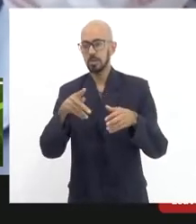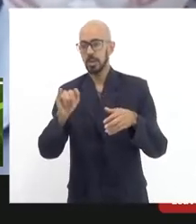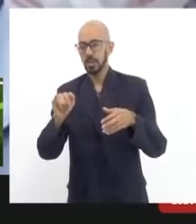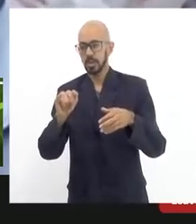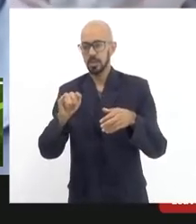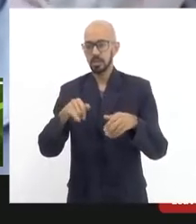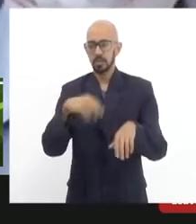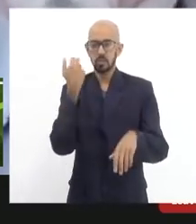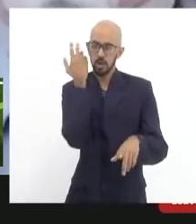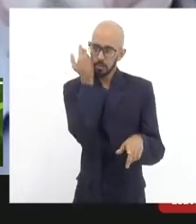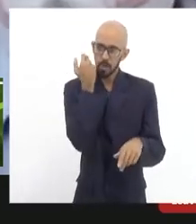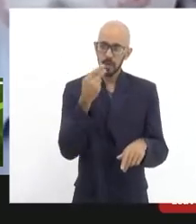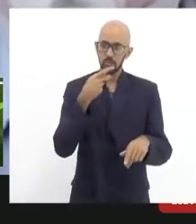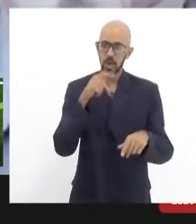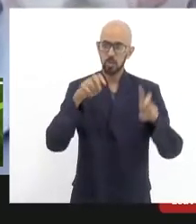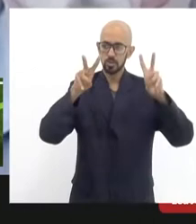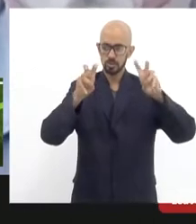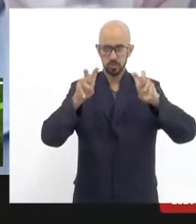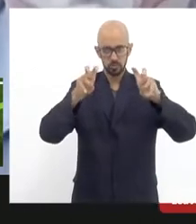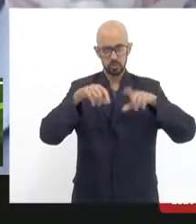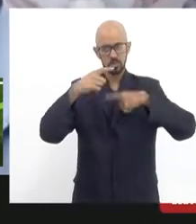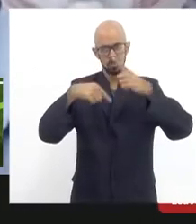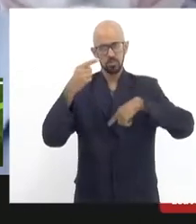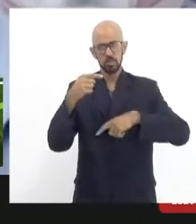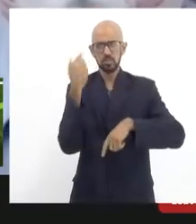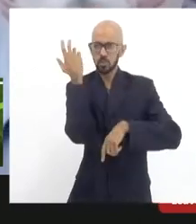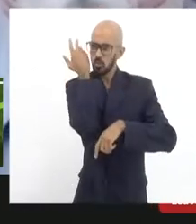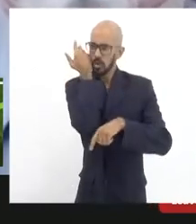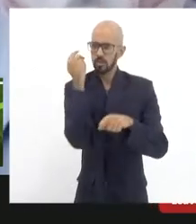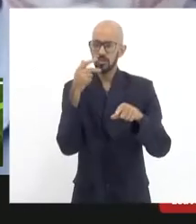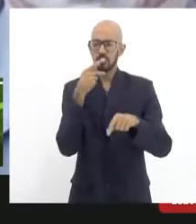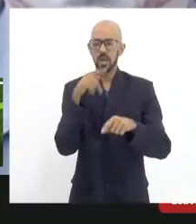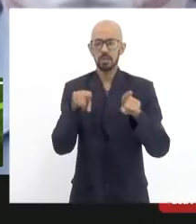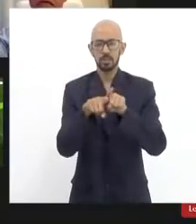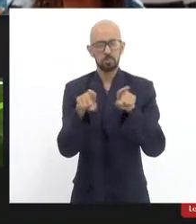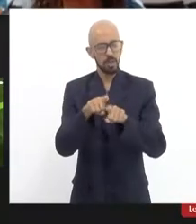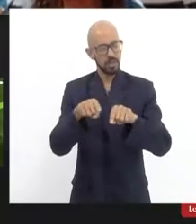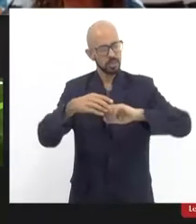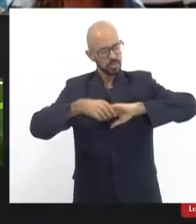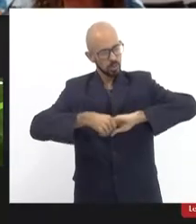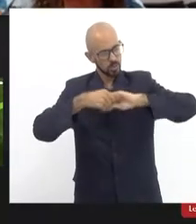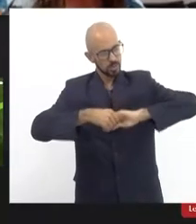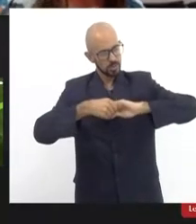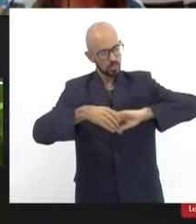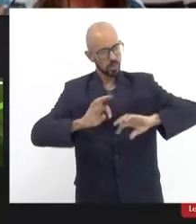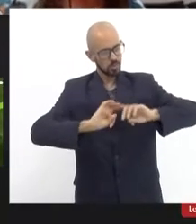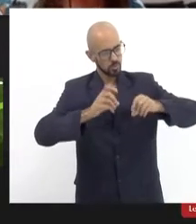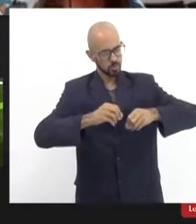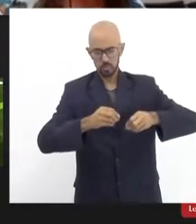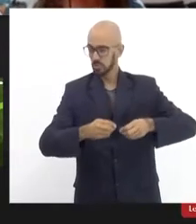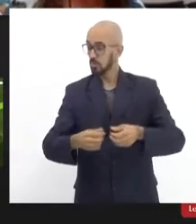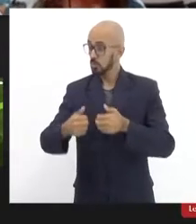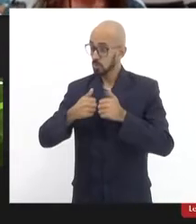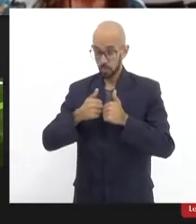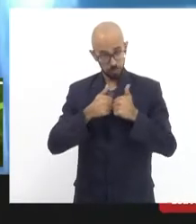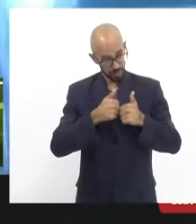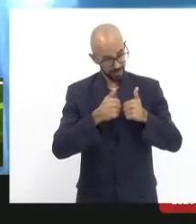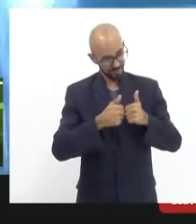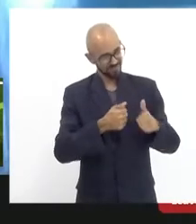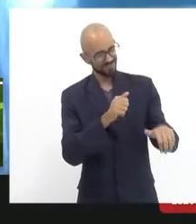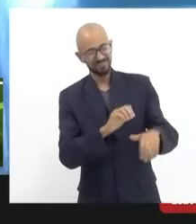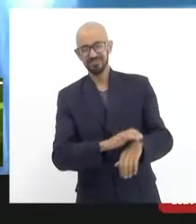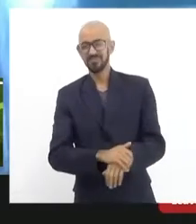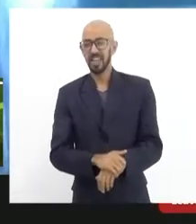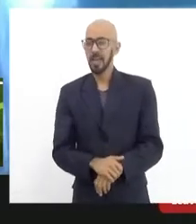muita coisa também, o Eliomar vai falar um pouco disso depois, saudação aí para todo mundo também. Beleza, Pratinha. Deputado